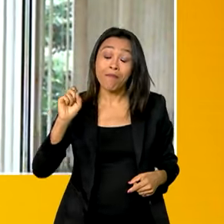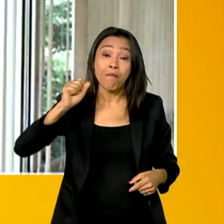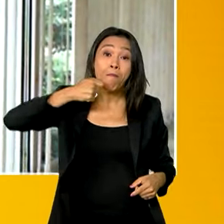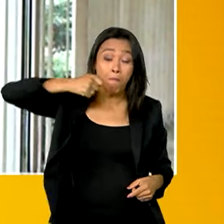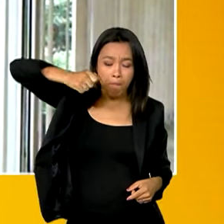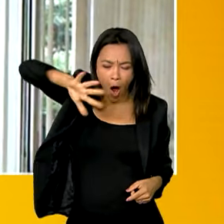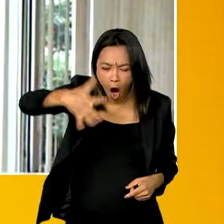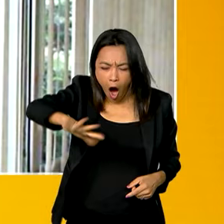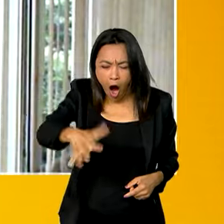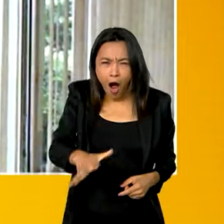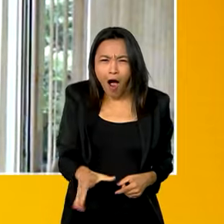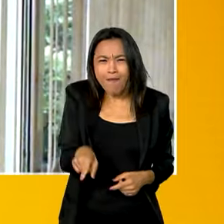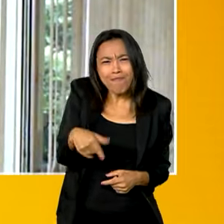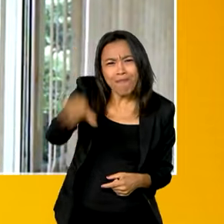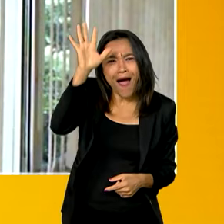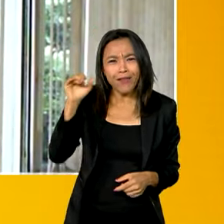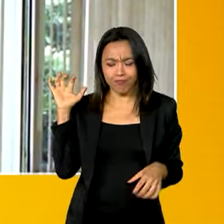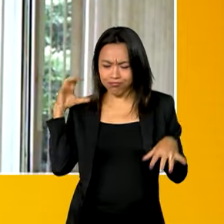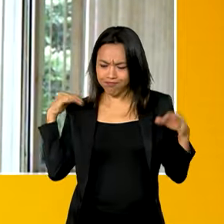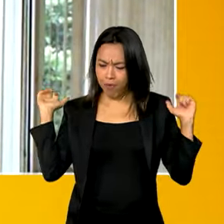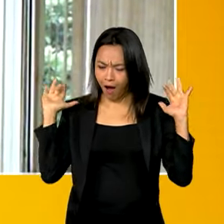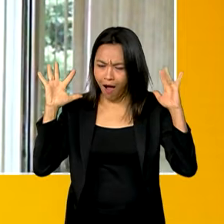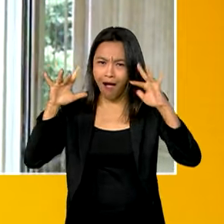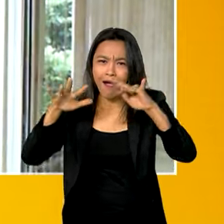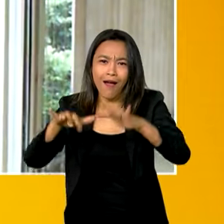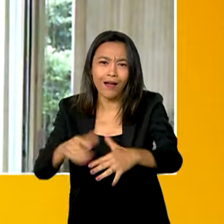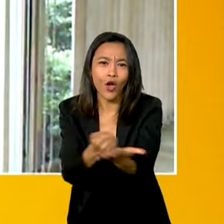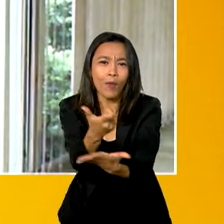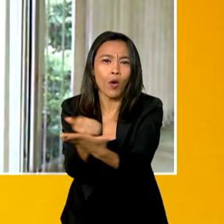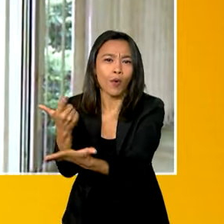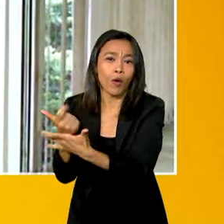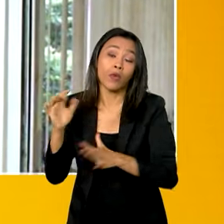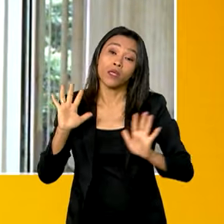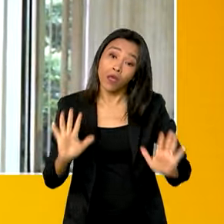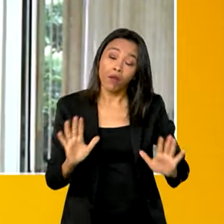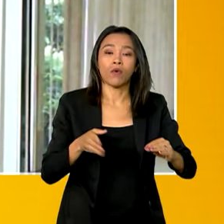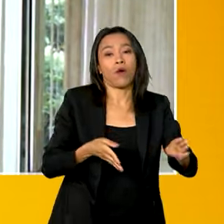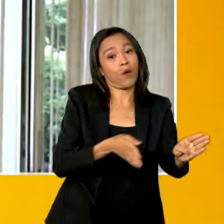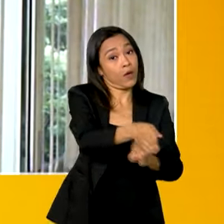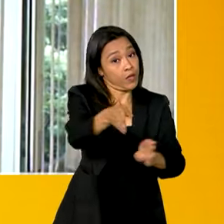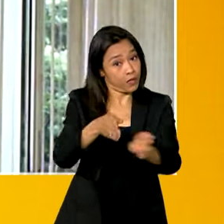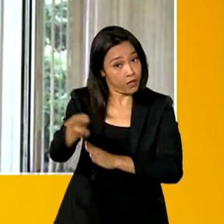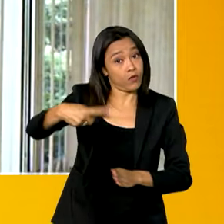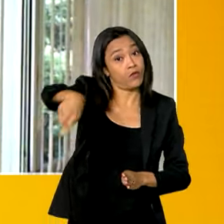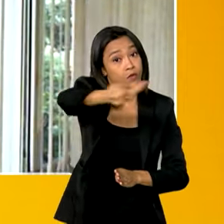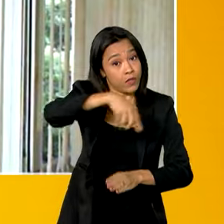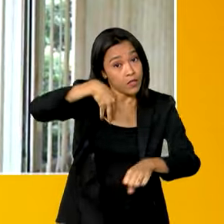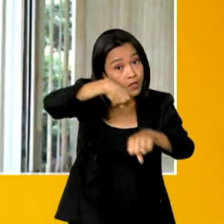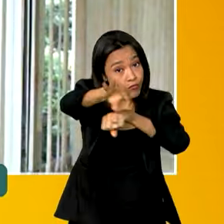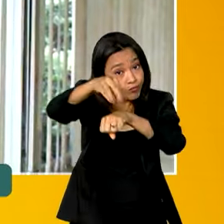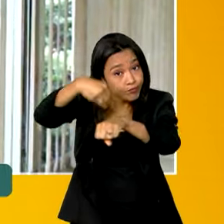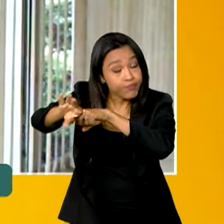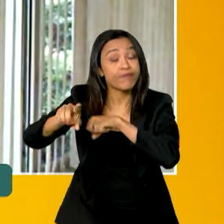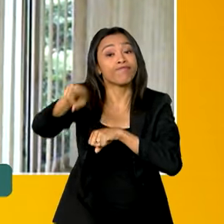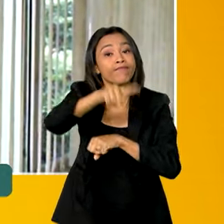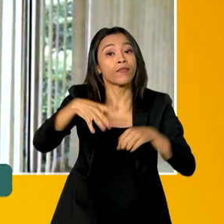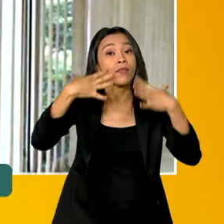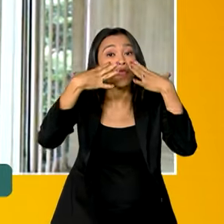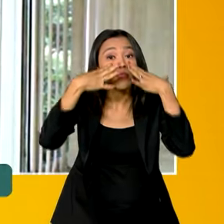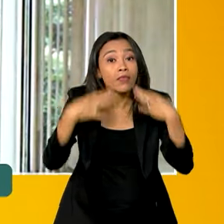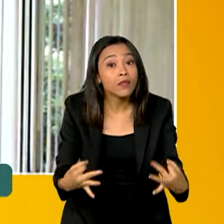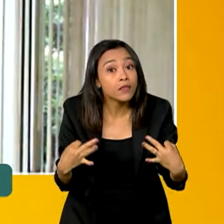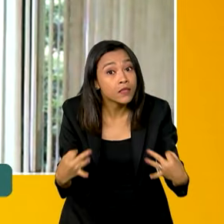período de maior oferta. Então, a principal orientação aos consumidores é que se tenha uma atenção